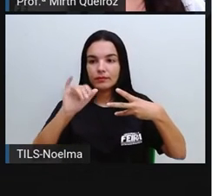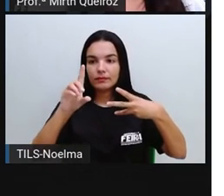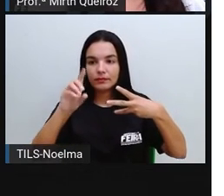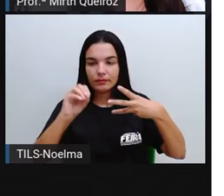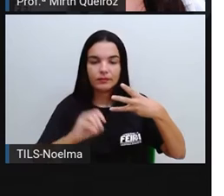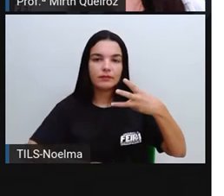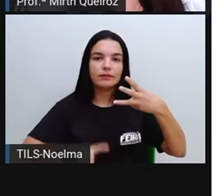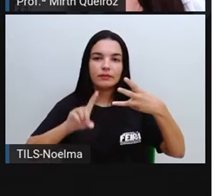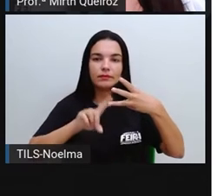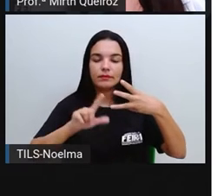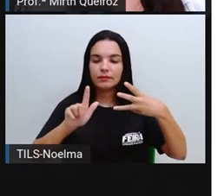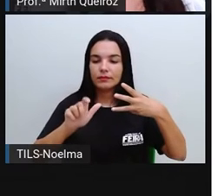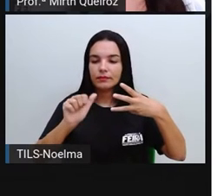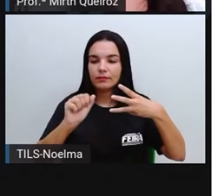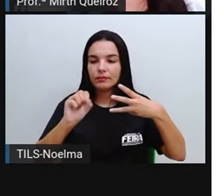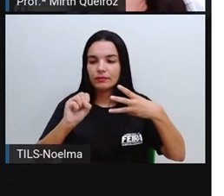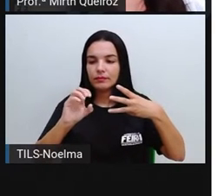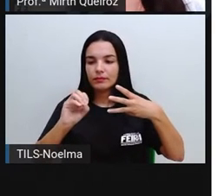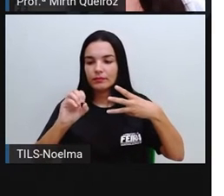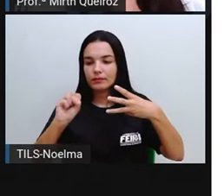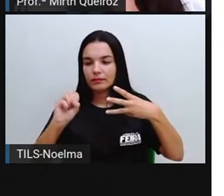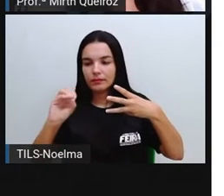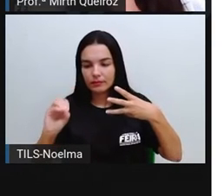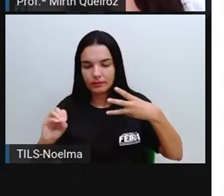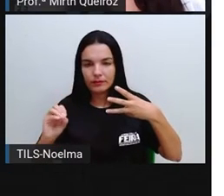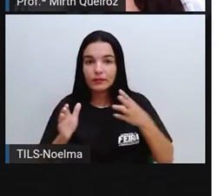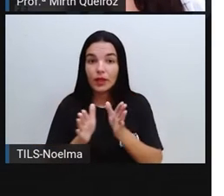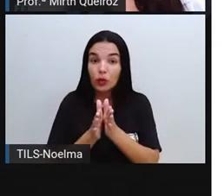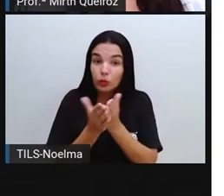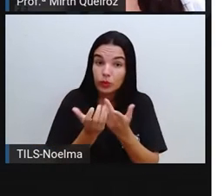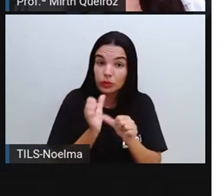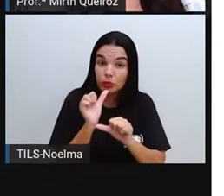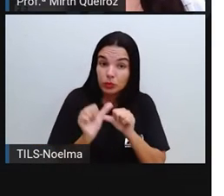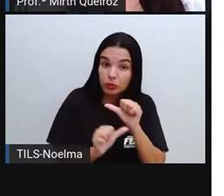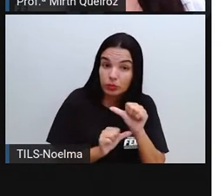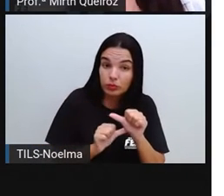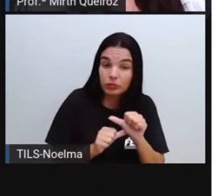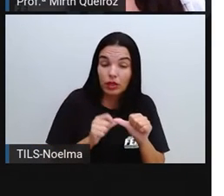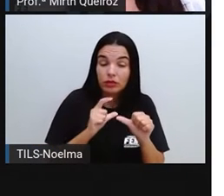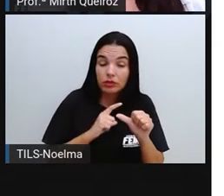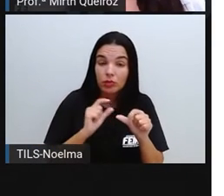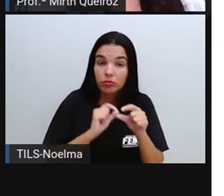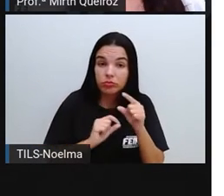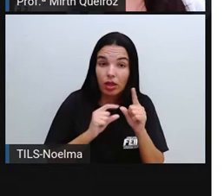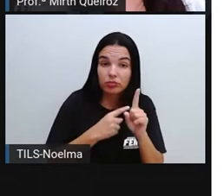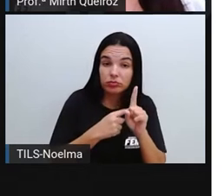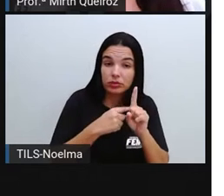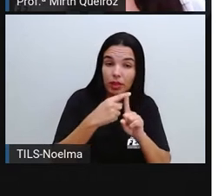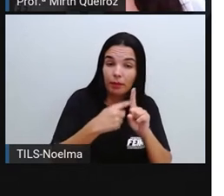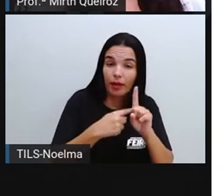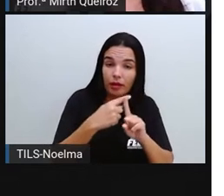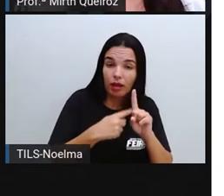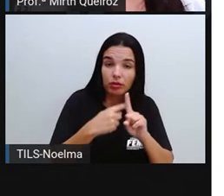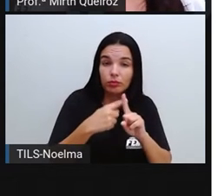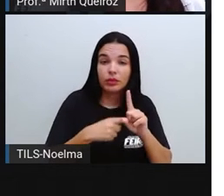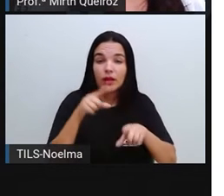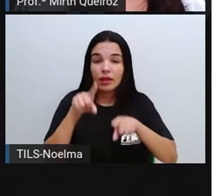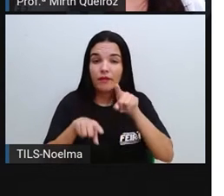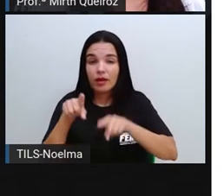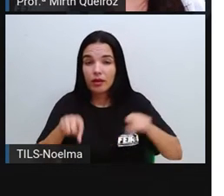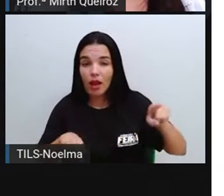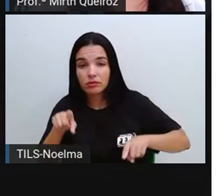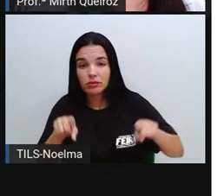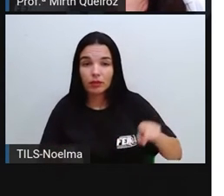vai falar sobre mudanças de estados físicos da água. Quando ela muda do sólido para o líquido, líquido para o gasoso e assim